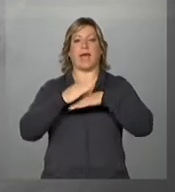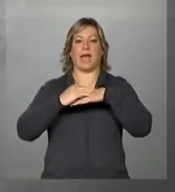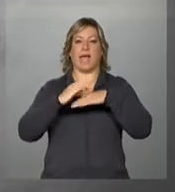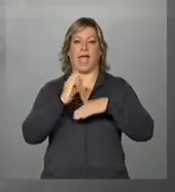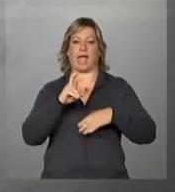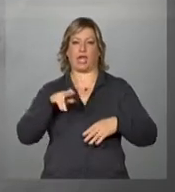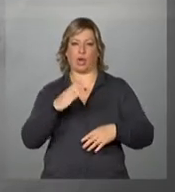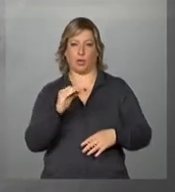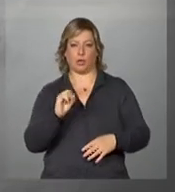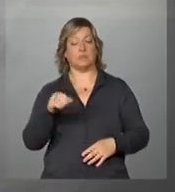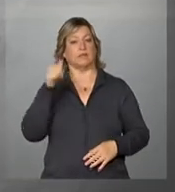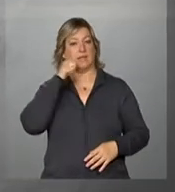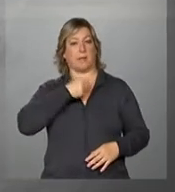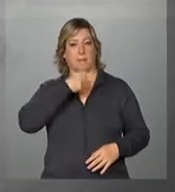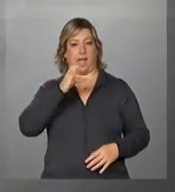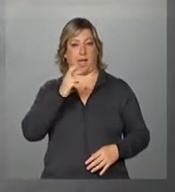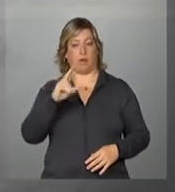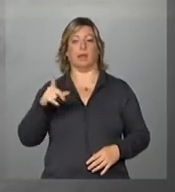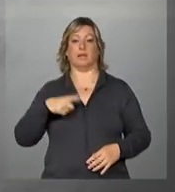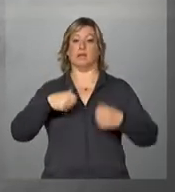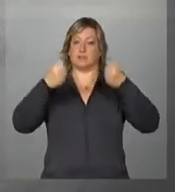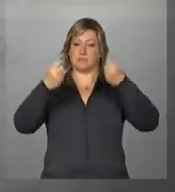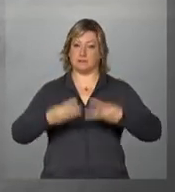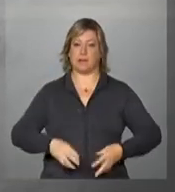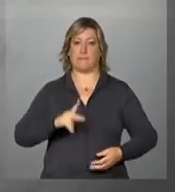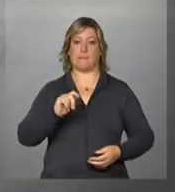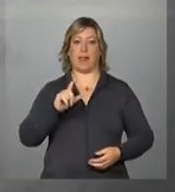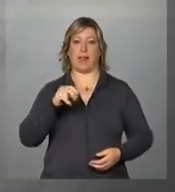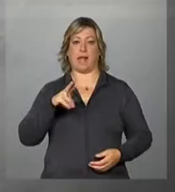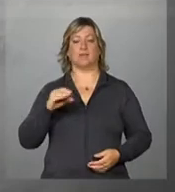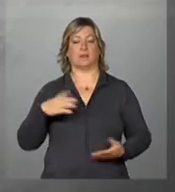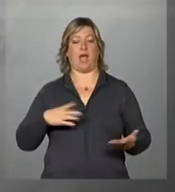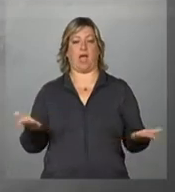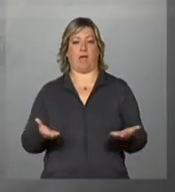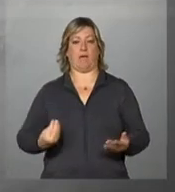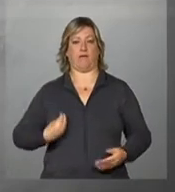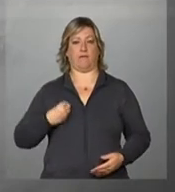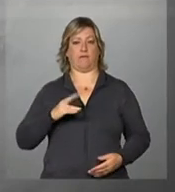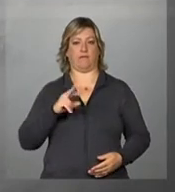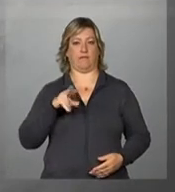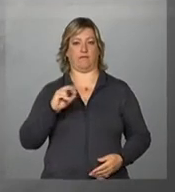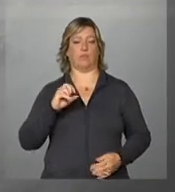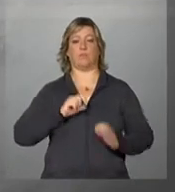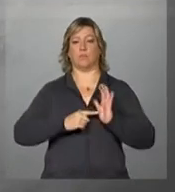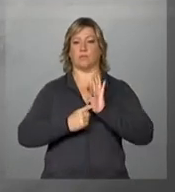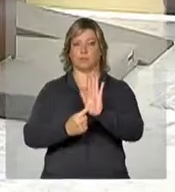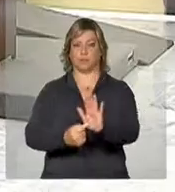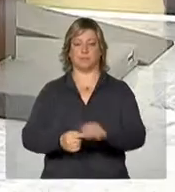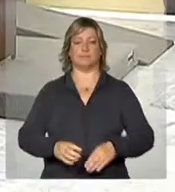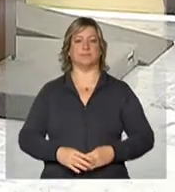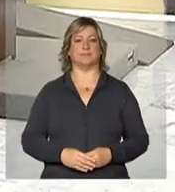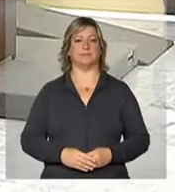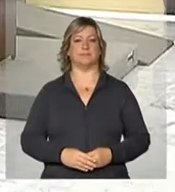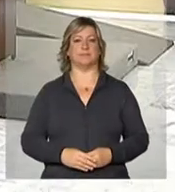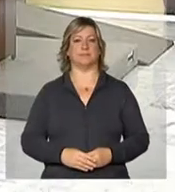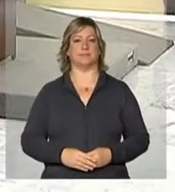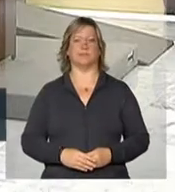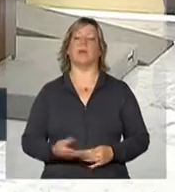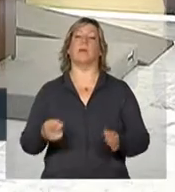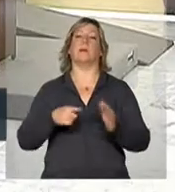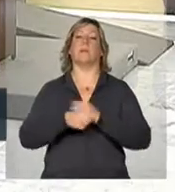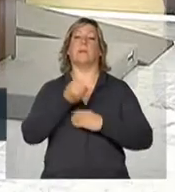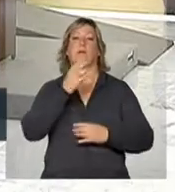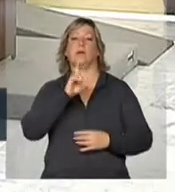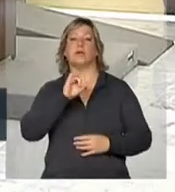Carolina Monteiro está no Palácio do Planalto e tem as informações ao vivo. Bom dia, Carolina. Bom